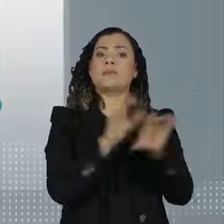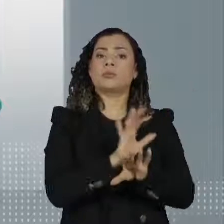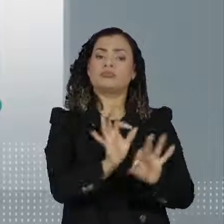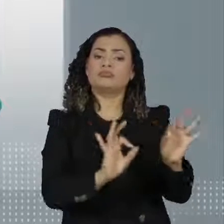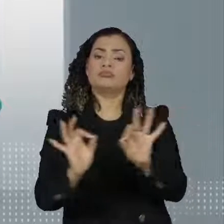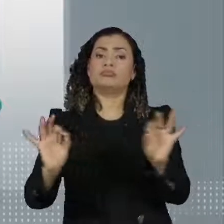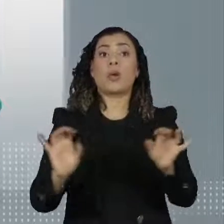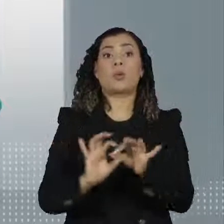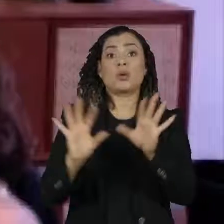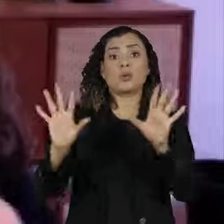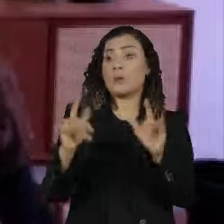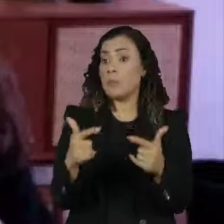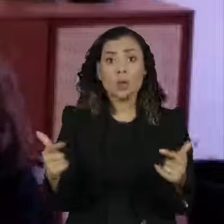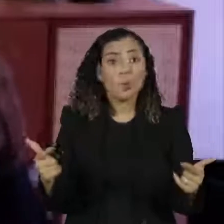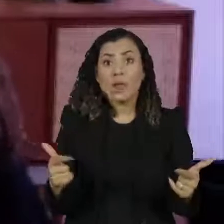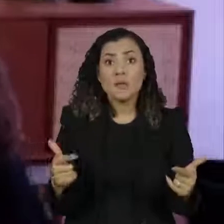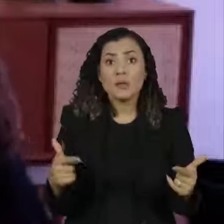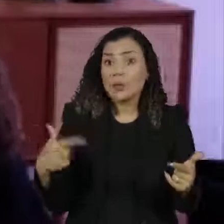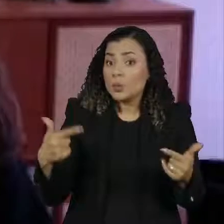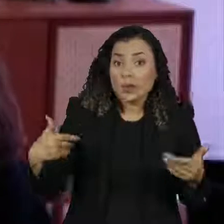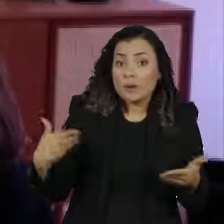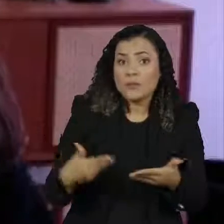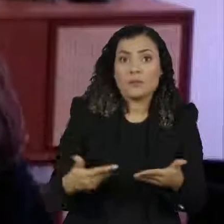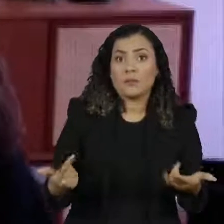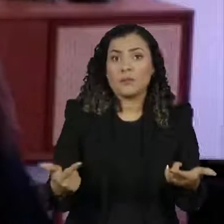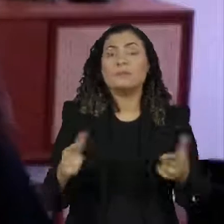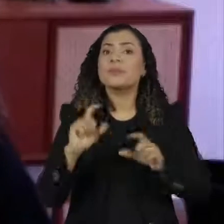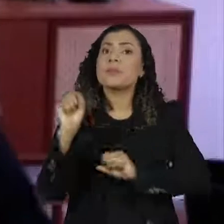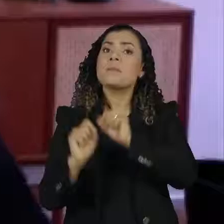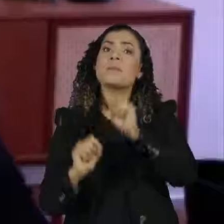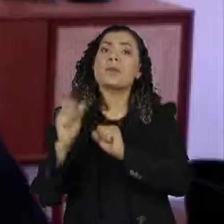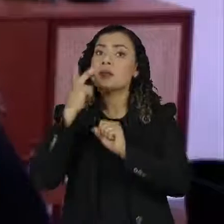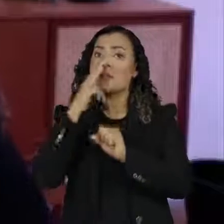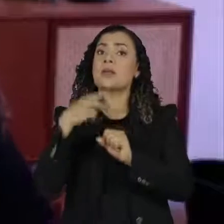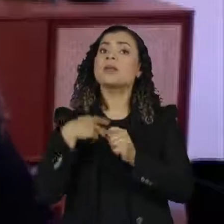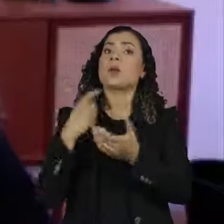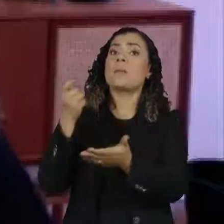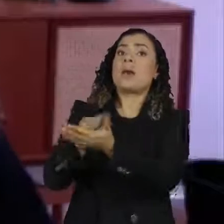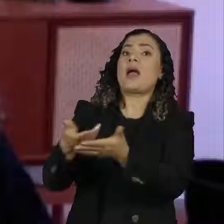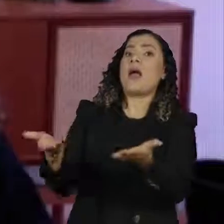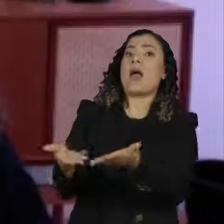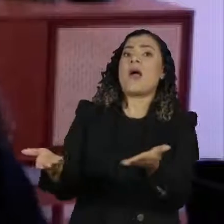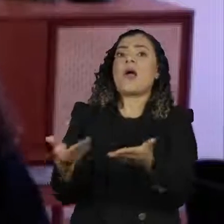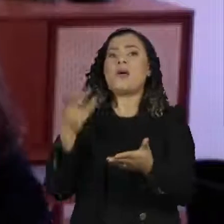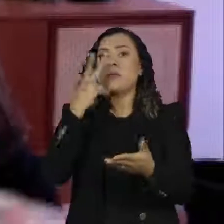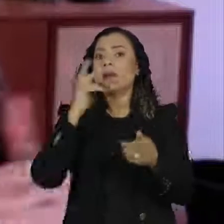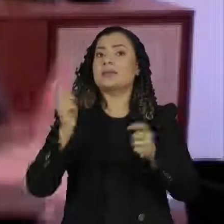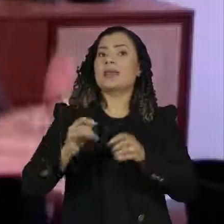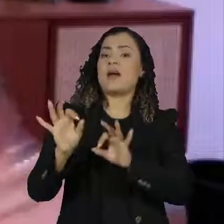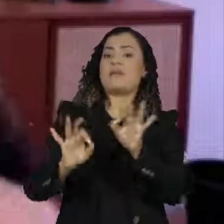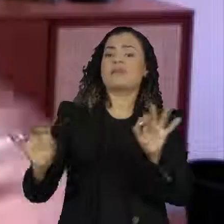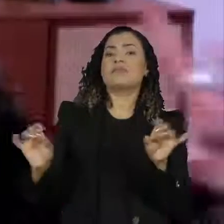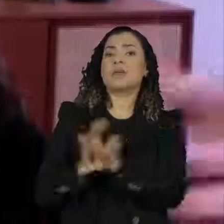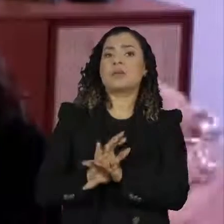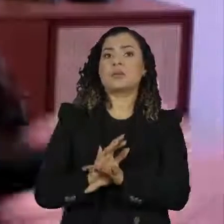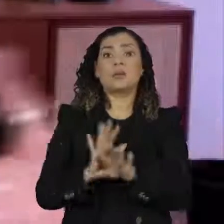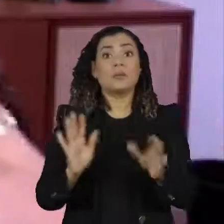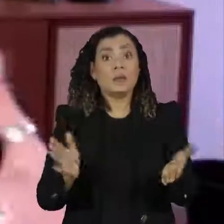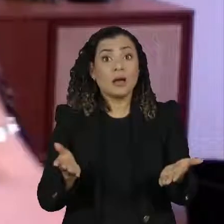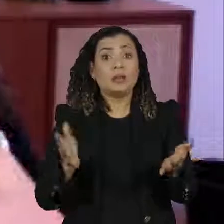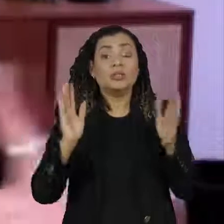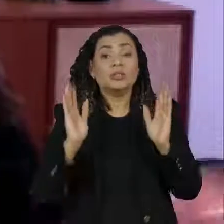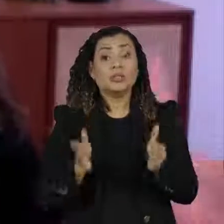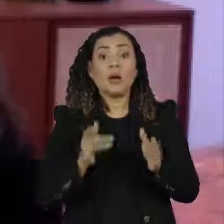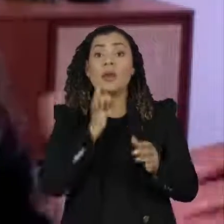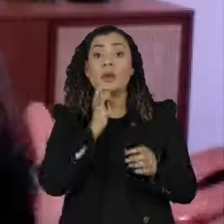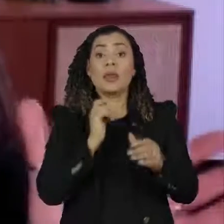região. Só que isso não foi feito. Não é como se a incorporadora pudesse comprar agora, pudesse refazer, porque a operação urbana